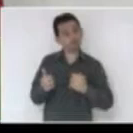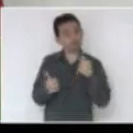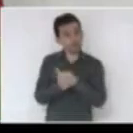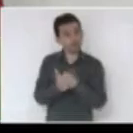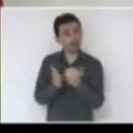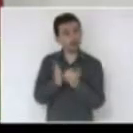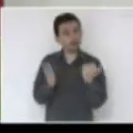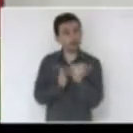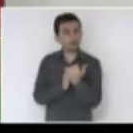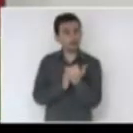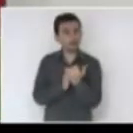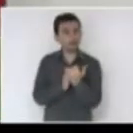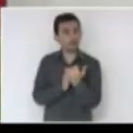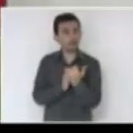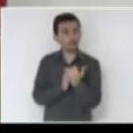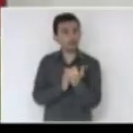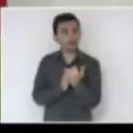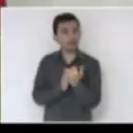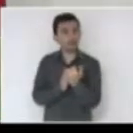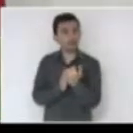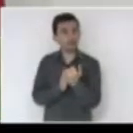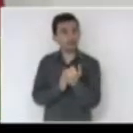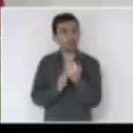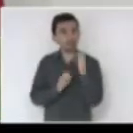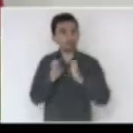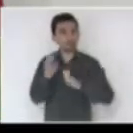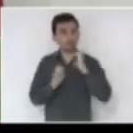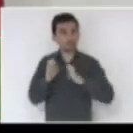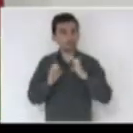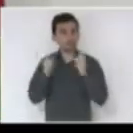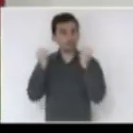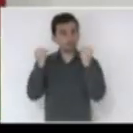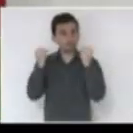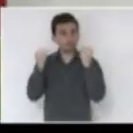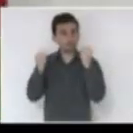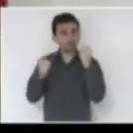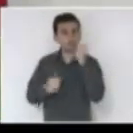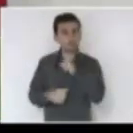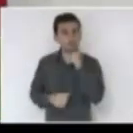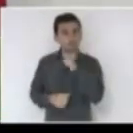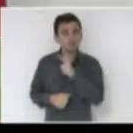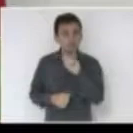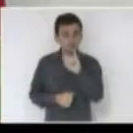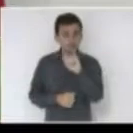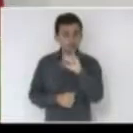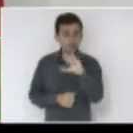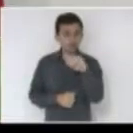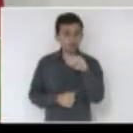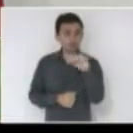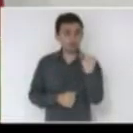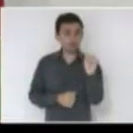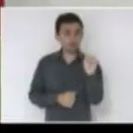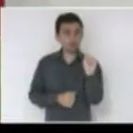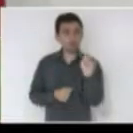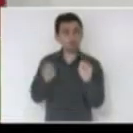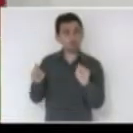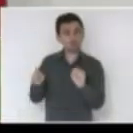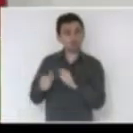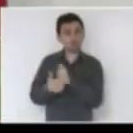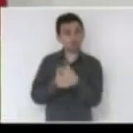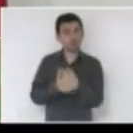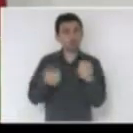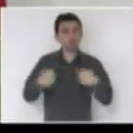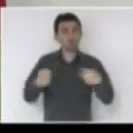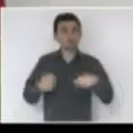agora, vai ficar uma empresa mais forte, mas o ICMS, que é a Celesc que paga, deveria ser